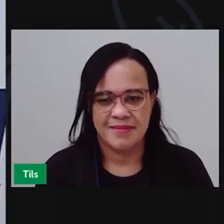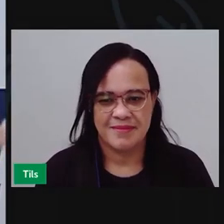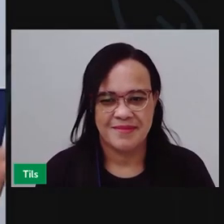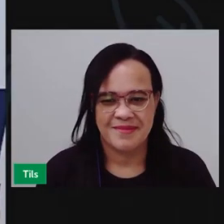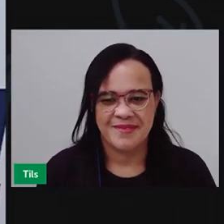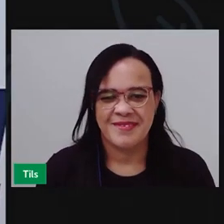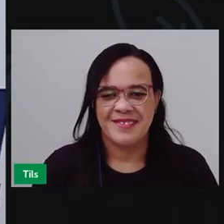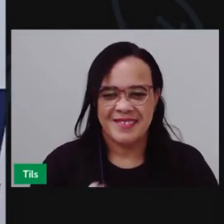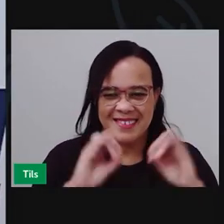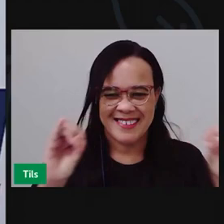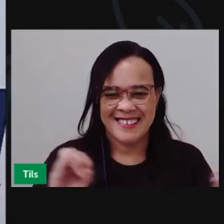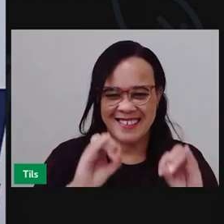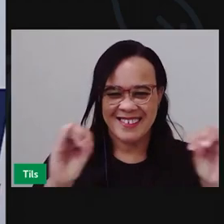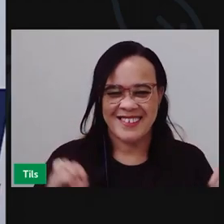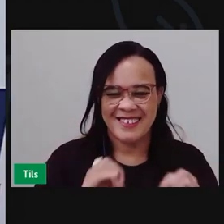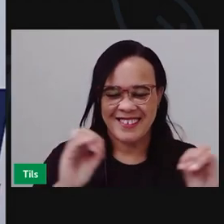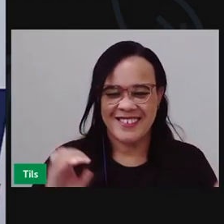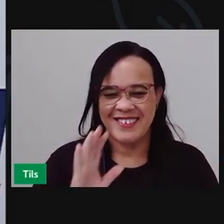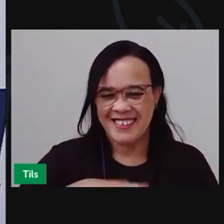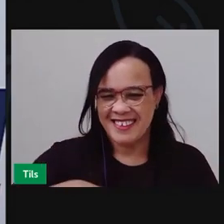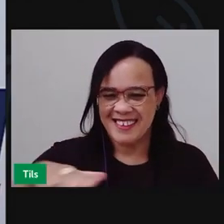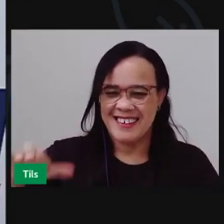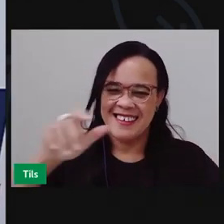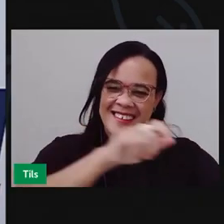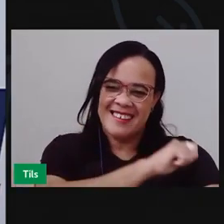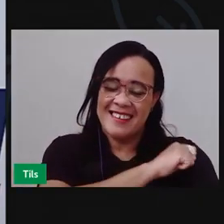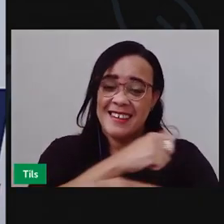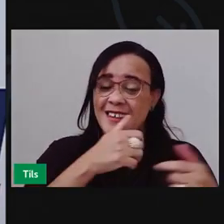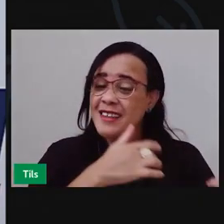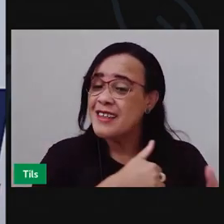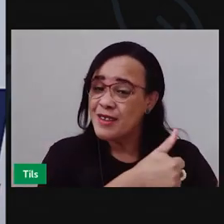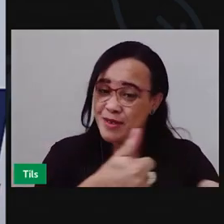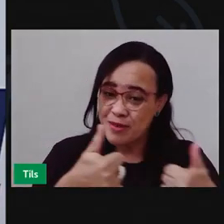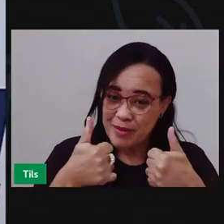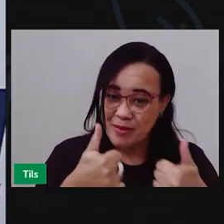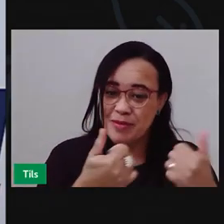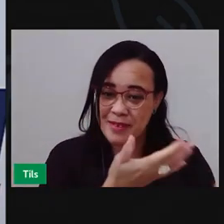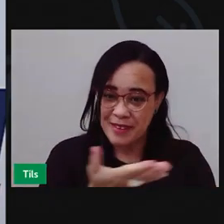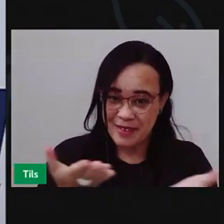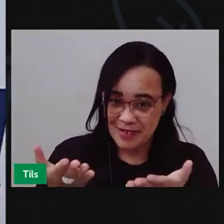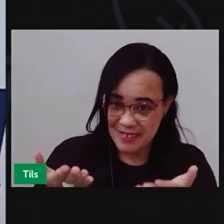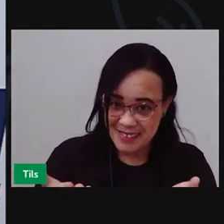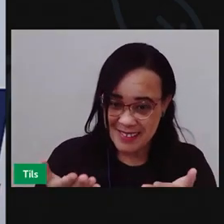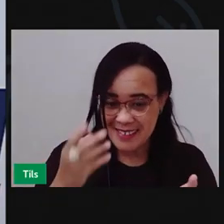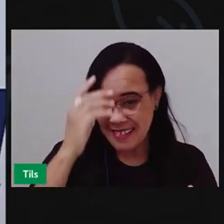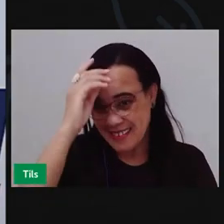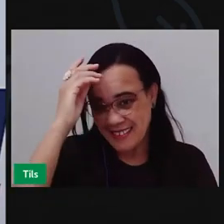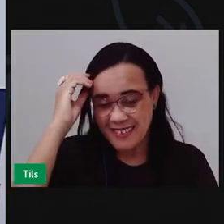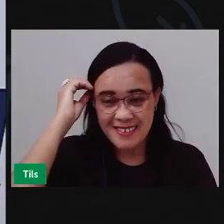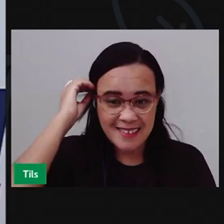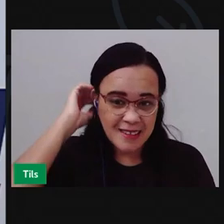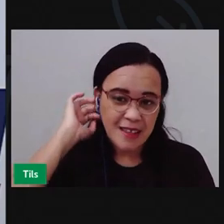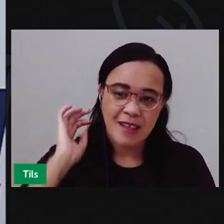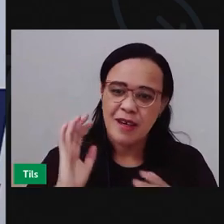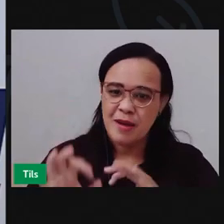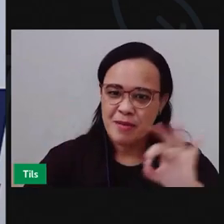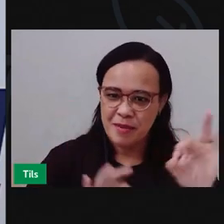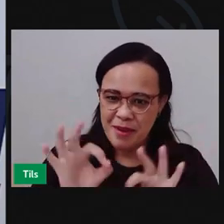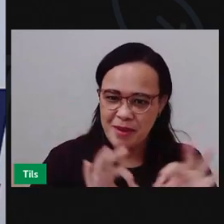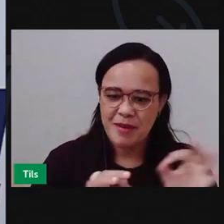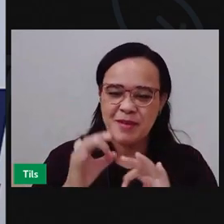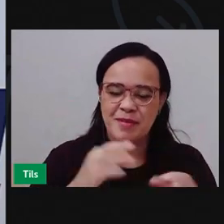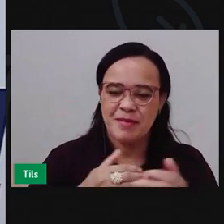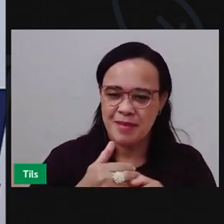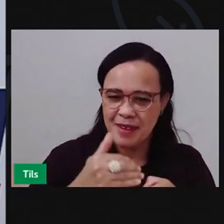Olá, crianças! Tudo bem com vocês? Preparados para começar mais um